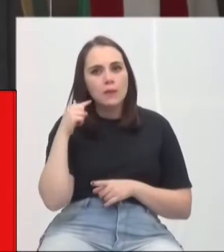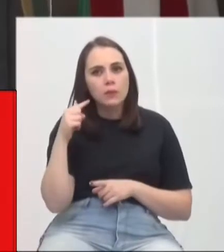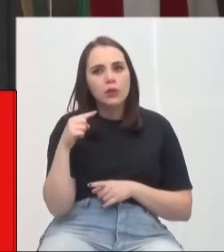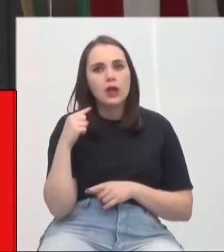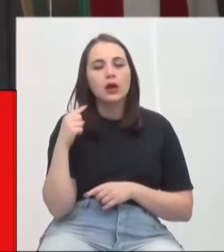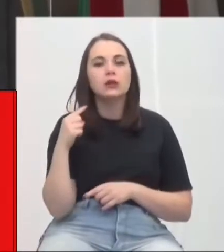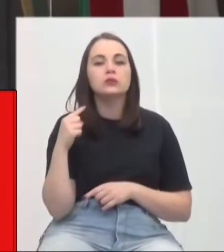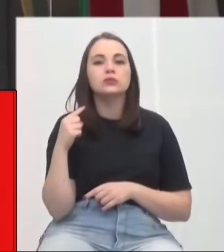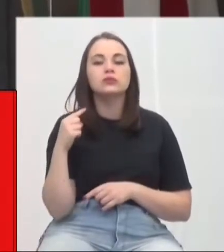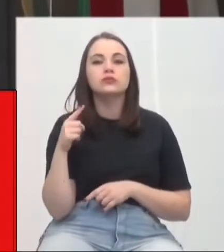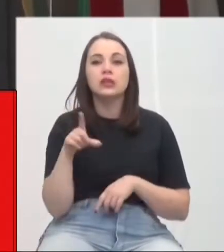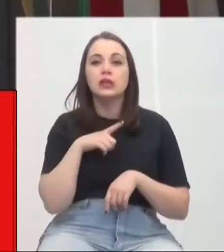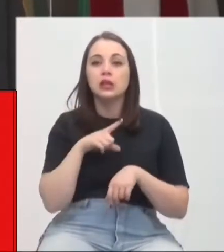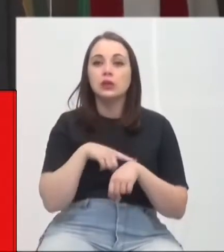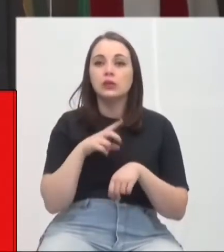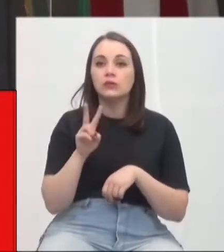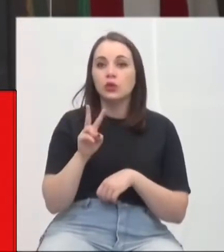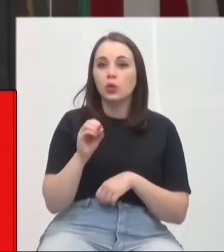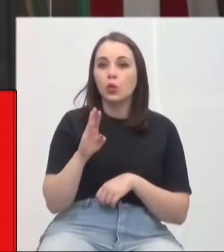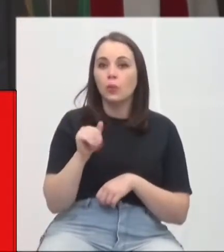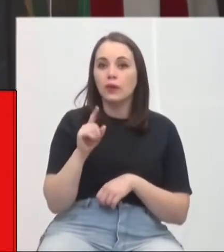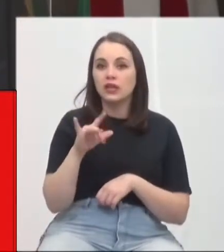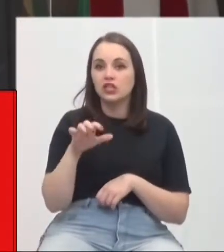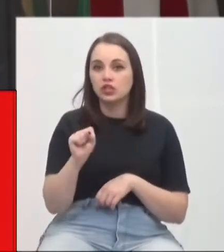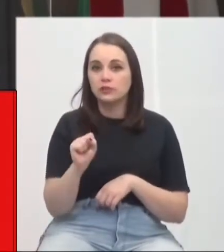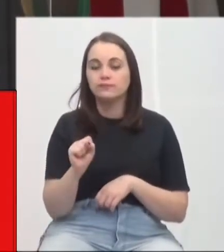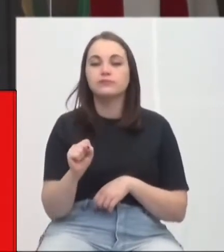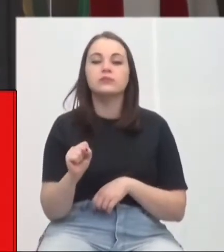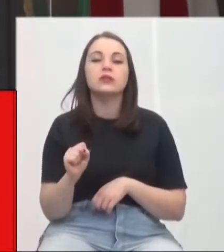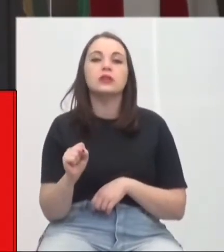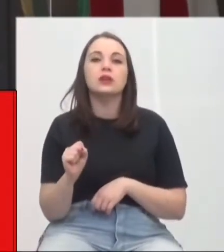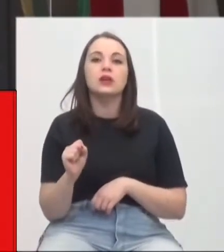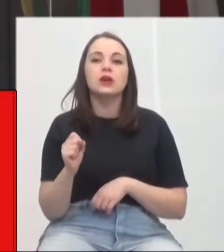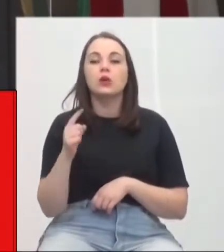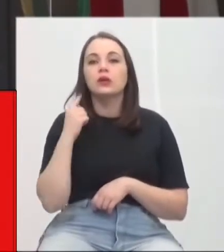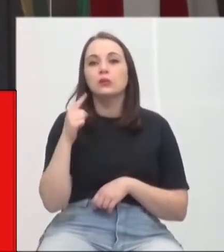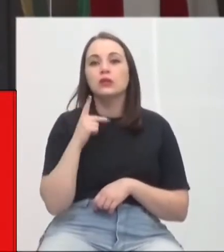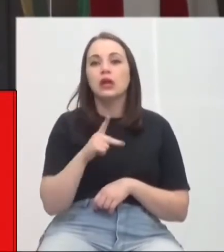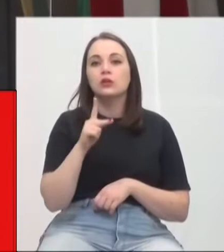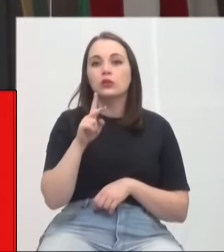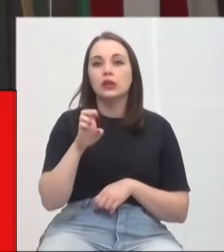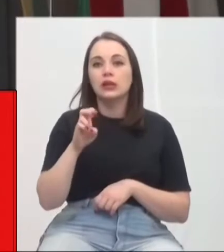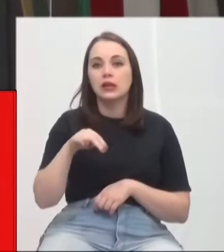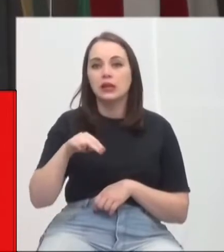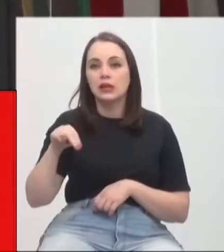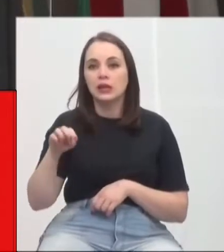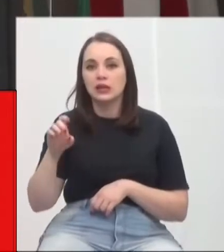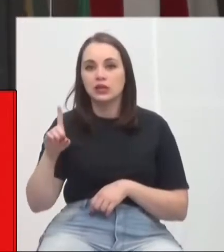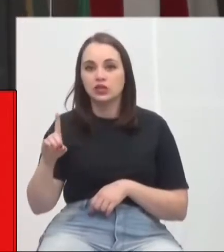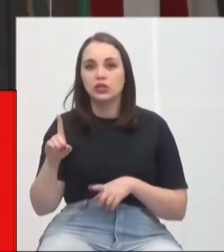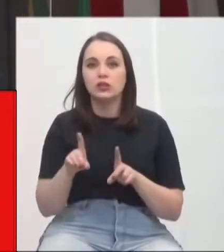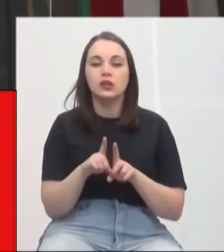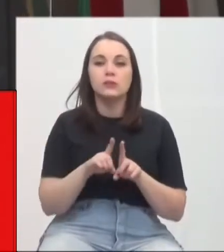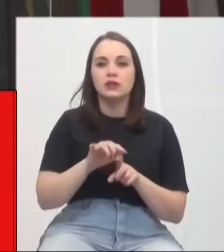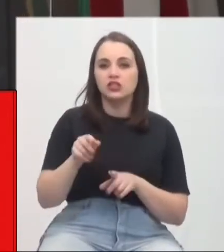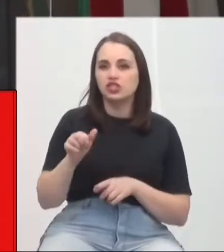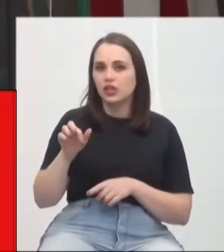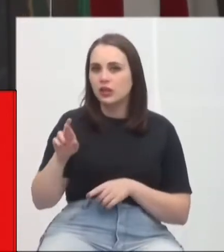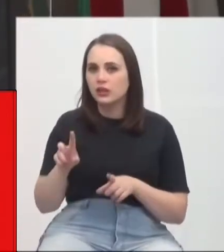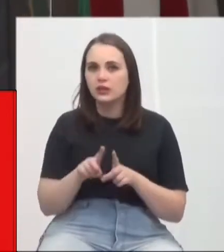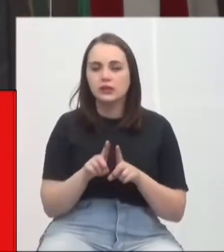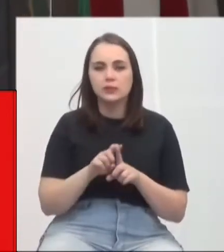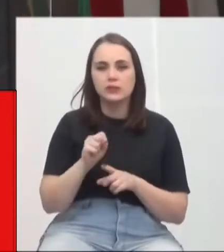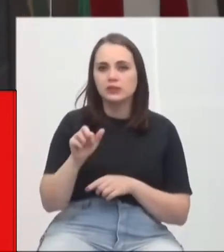Excelência dispõe de mais tempo do vereador Abadias. ...como o deputado Kennedy estava ali presente, deputado Jair Mioto, Sérgio Motti